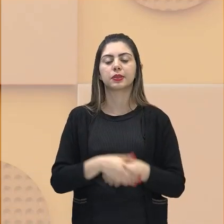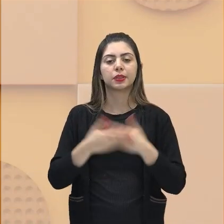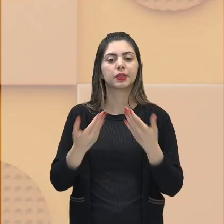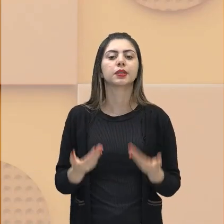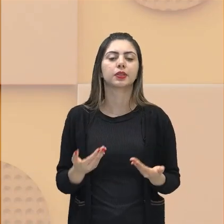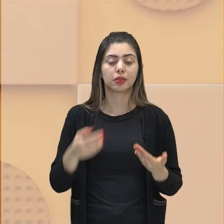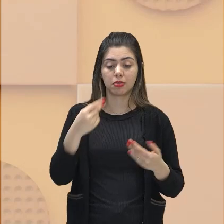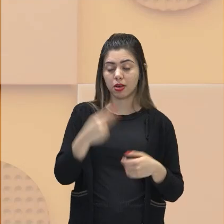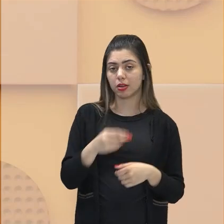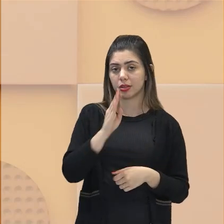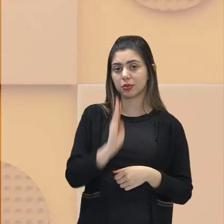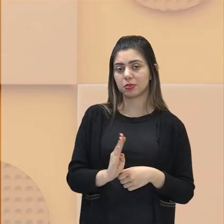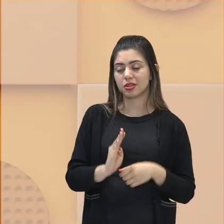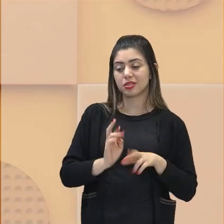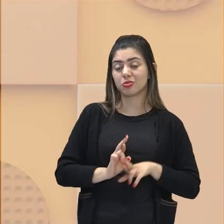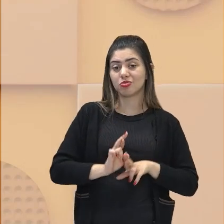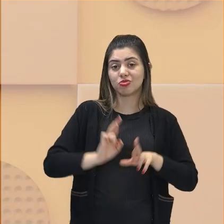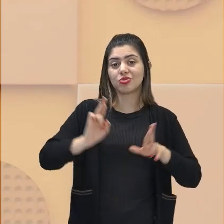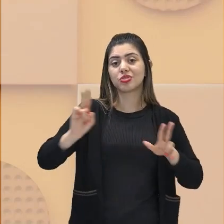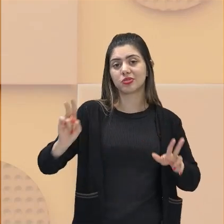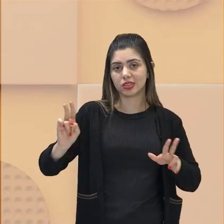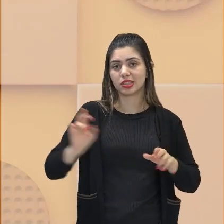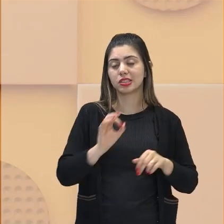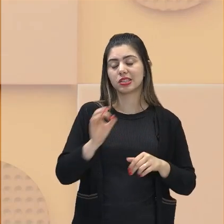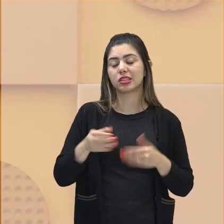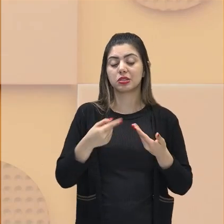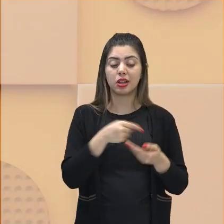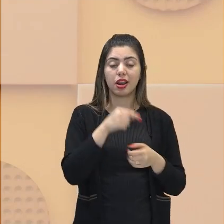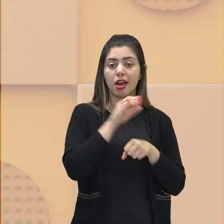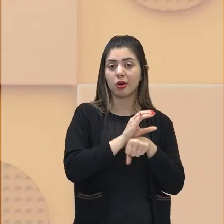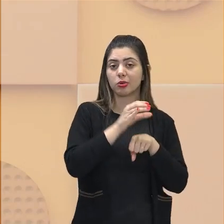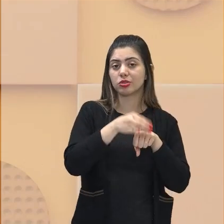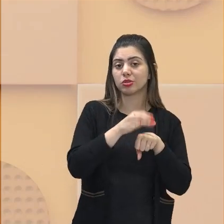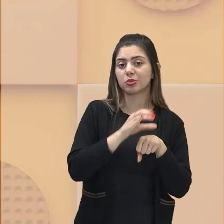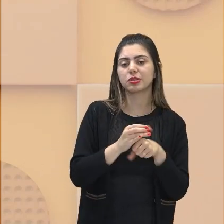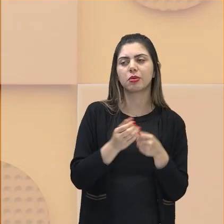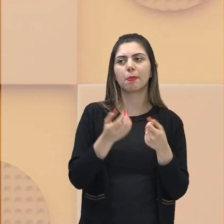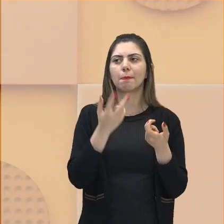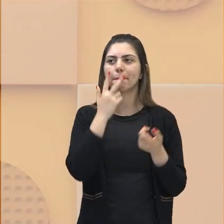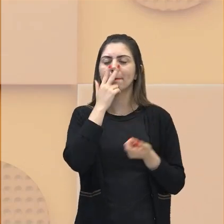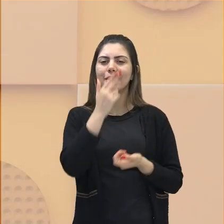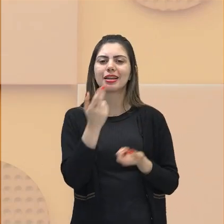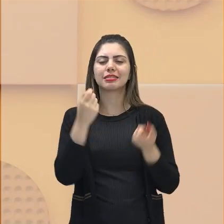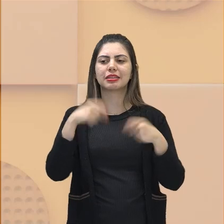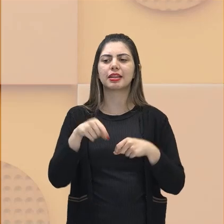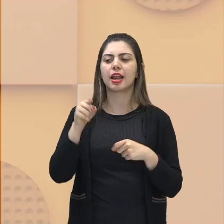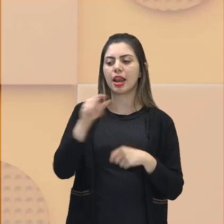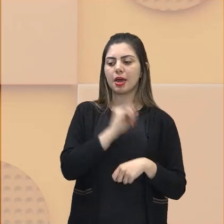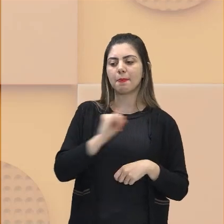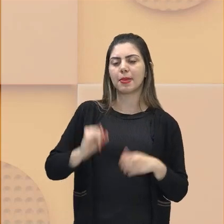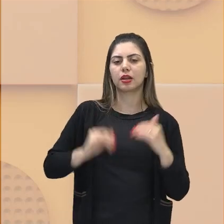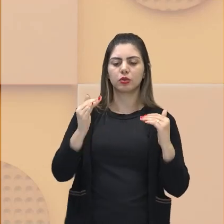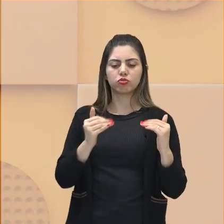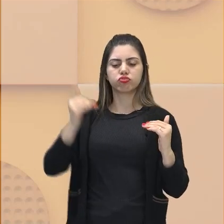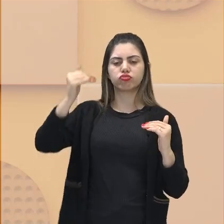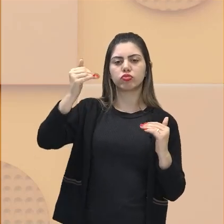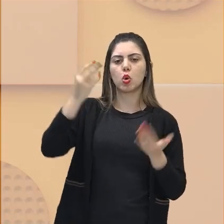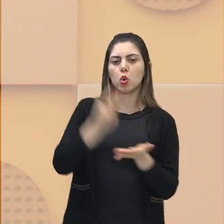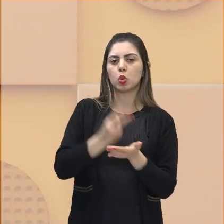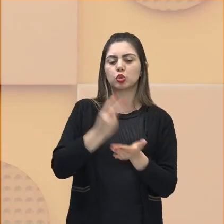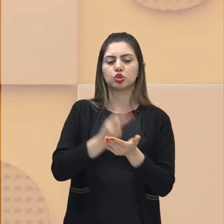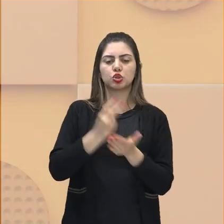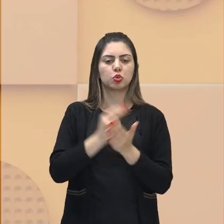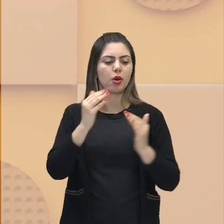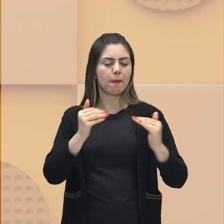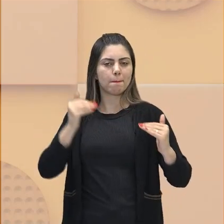no Brasil foi ao contrário. Essa Constituição abriu espaço para que o poder do imperador se mantivesse no topo, acima de